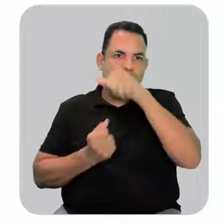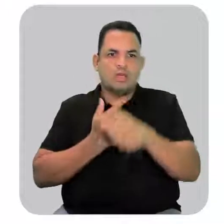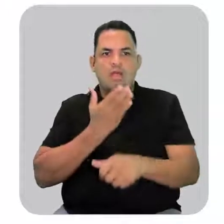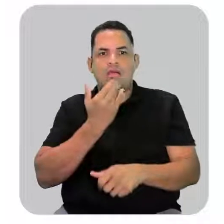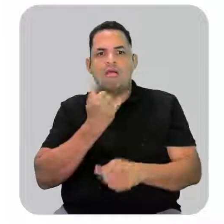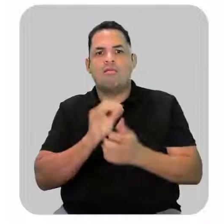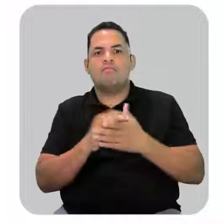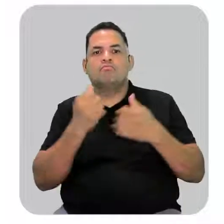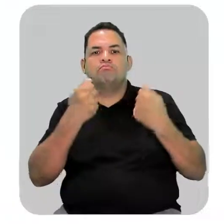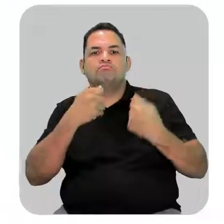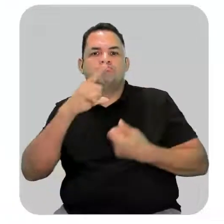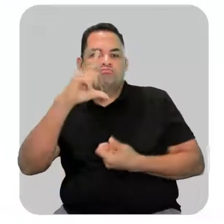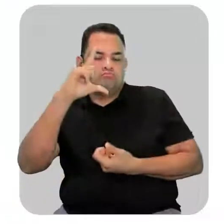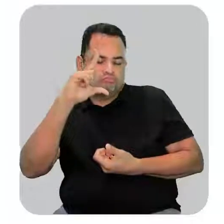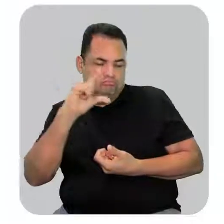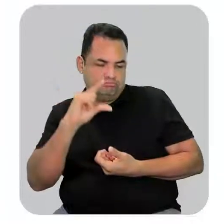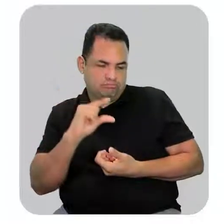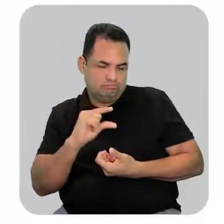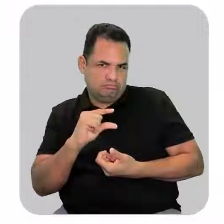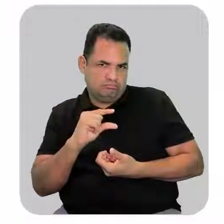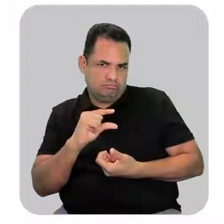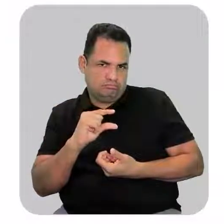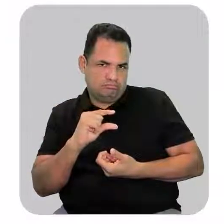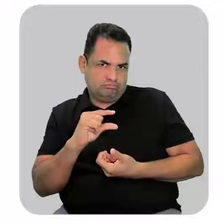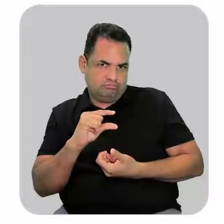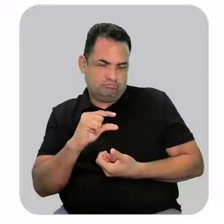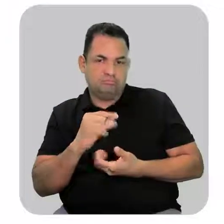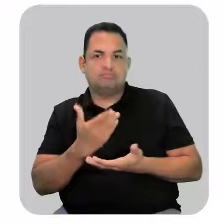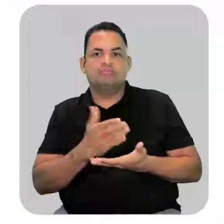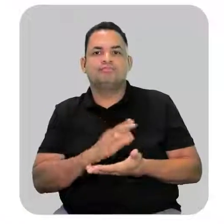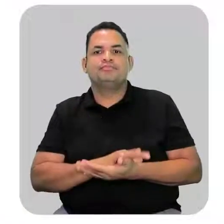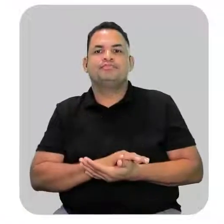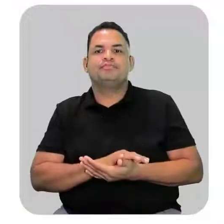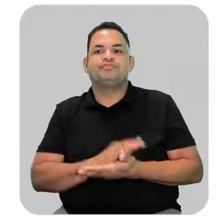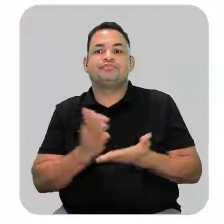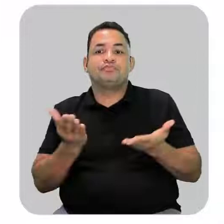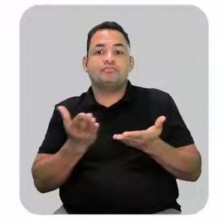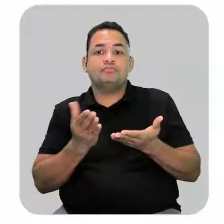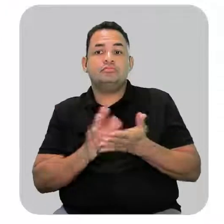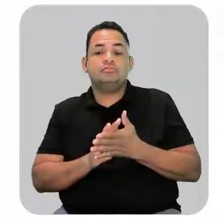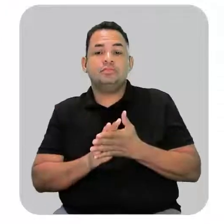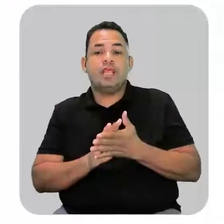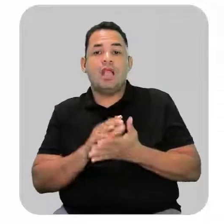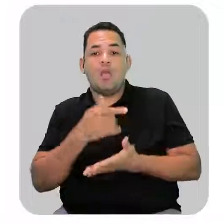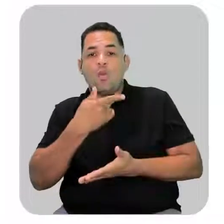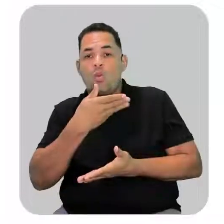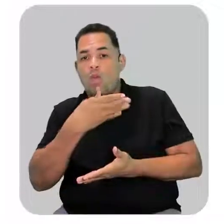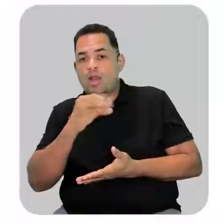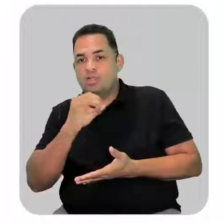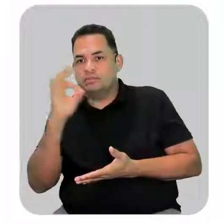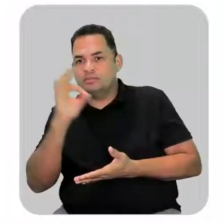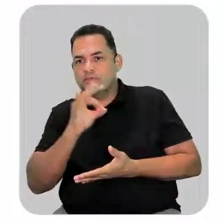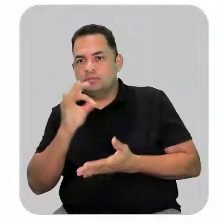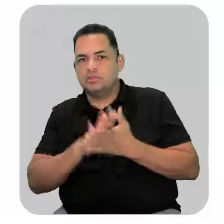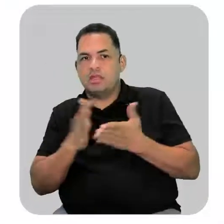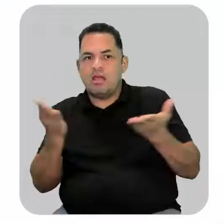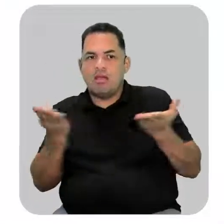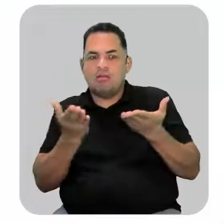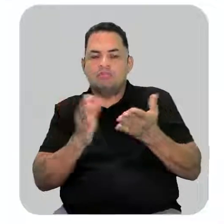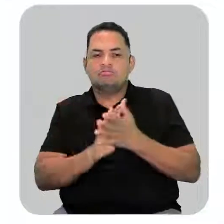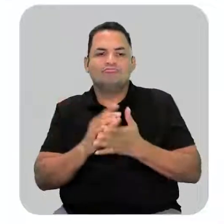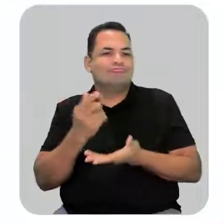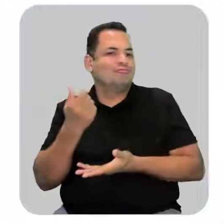alimentos poderia se reduzir a 40% da atual sem a